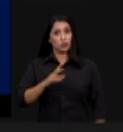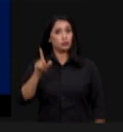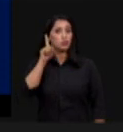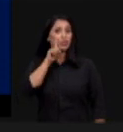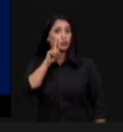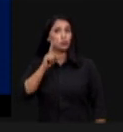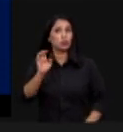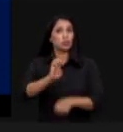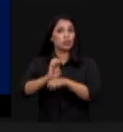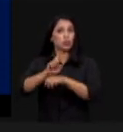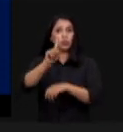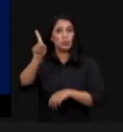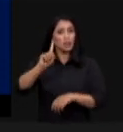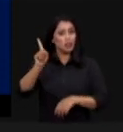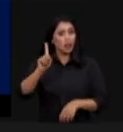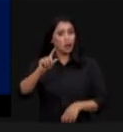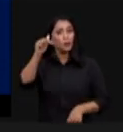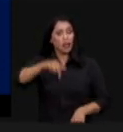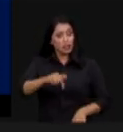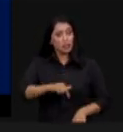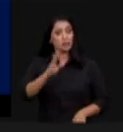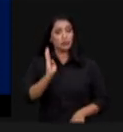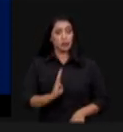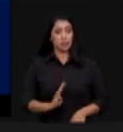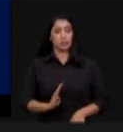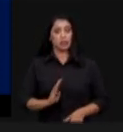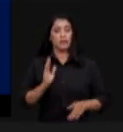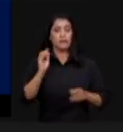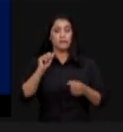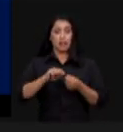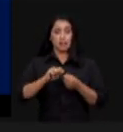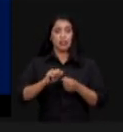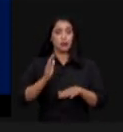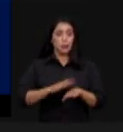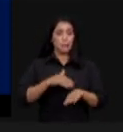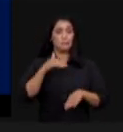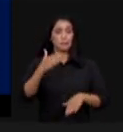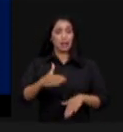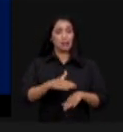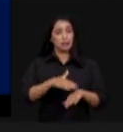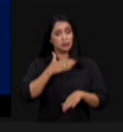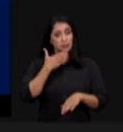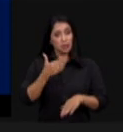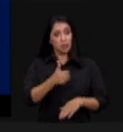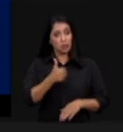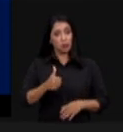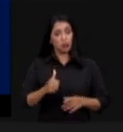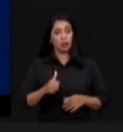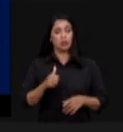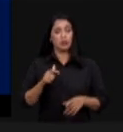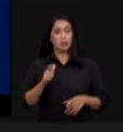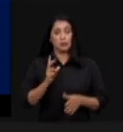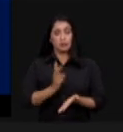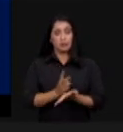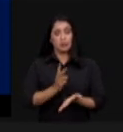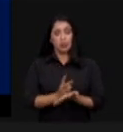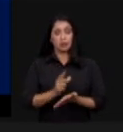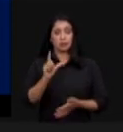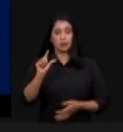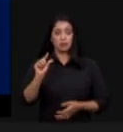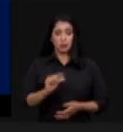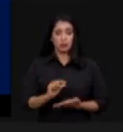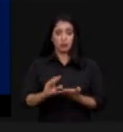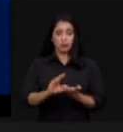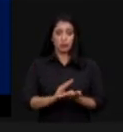na Europa. É esse produtor aqui que está fazendo isso, fazendo mais com menos. E, de acordo com um estudo inédito aqui, apenas